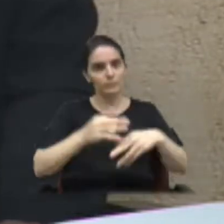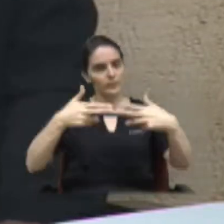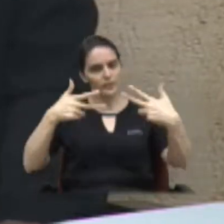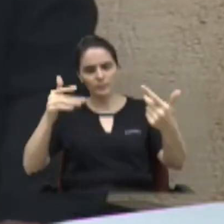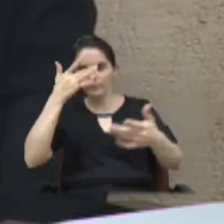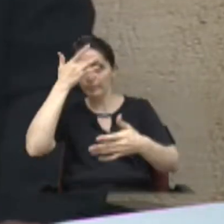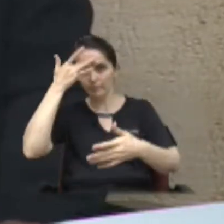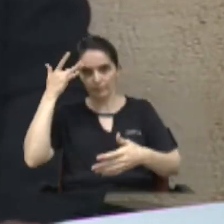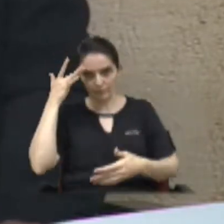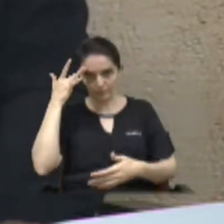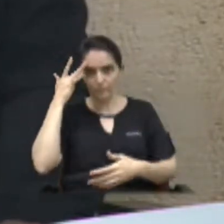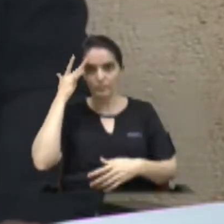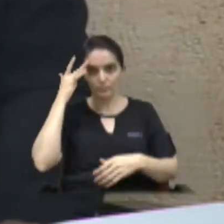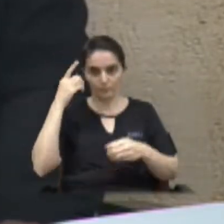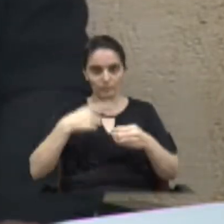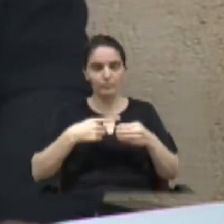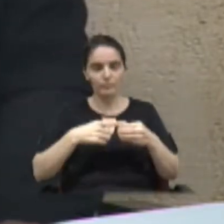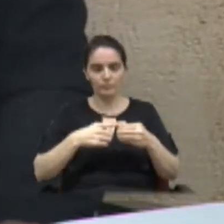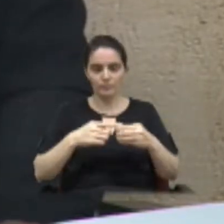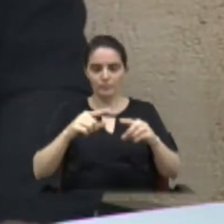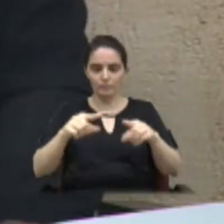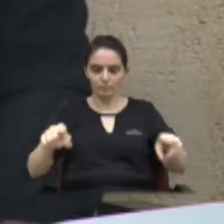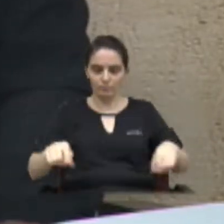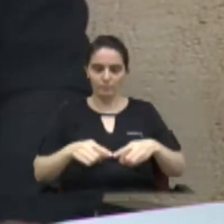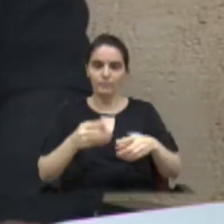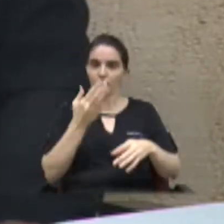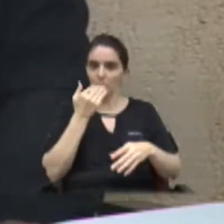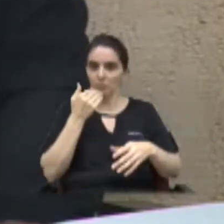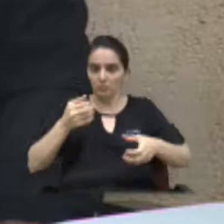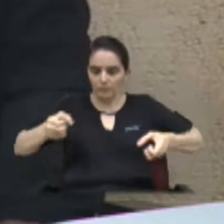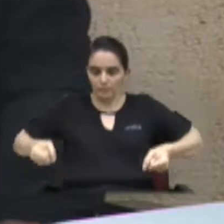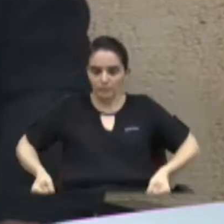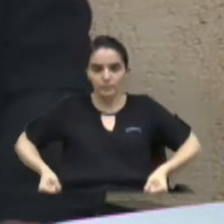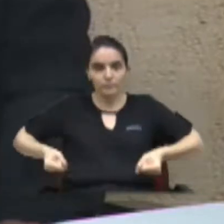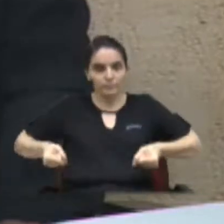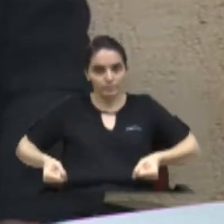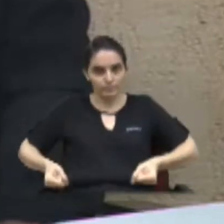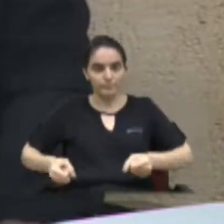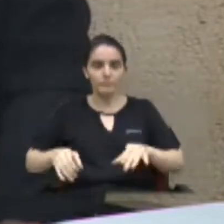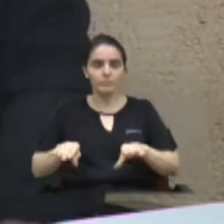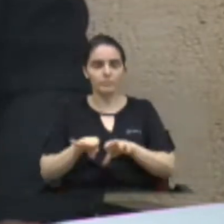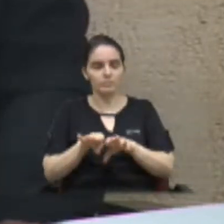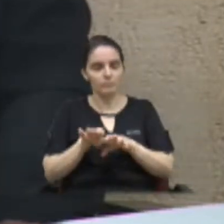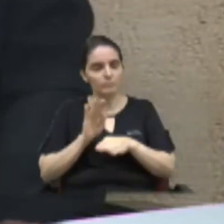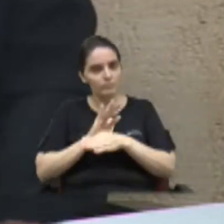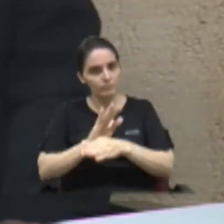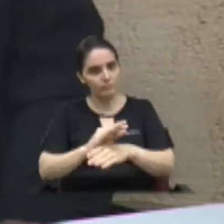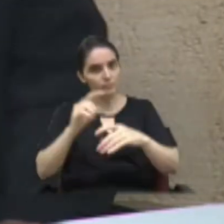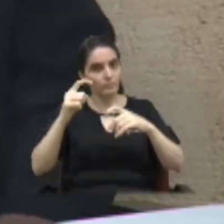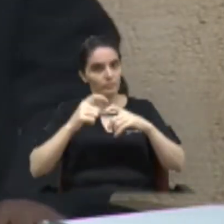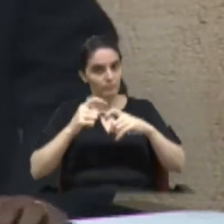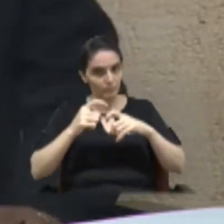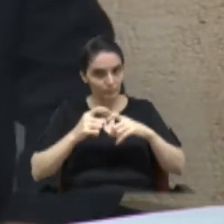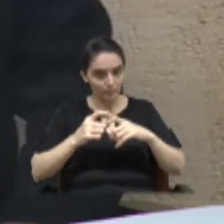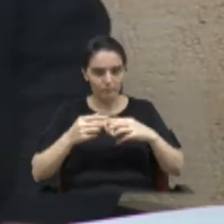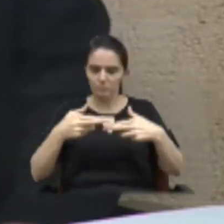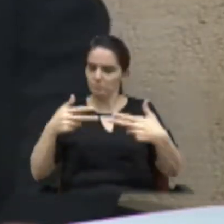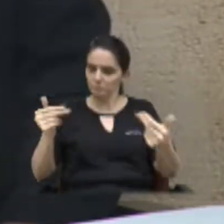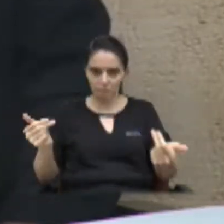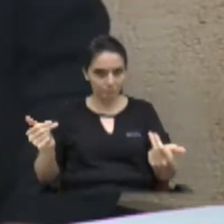município, com cestas básicas, amuletas, serviços médicos, farmácia, entre outros.